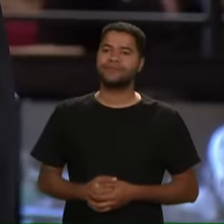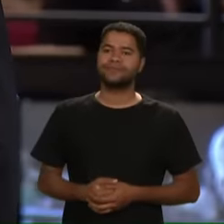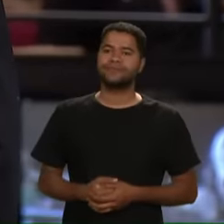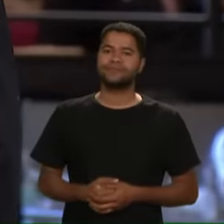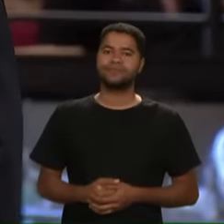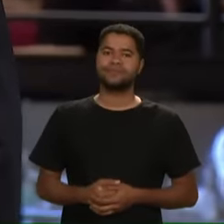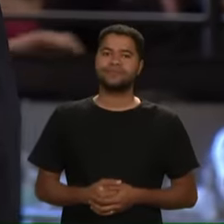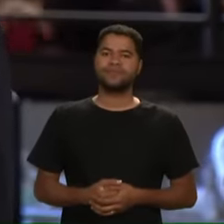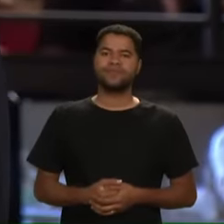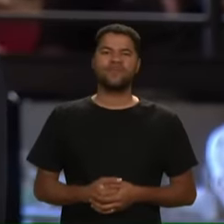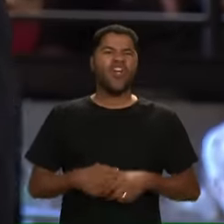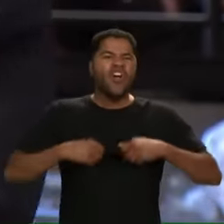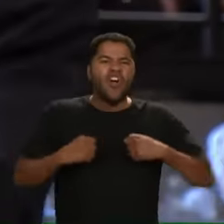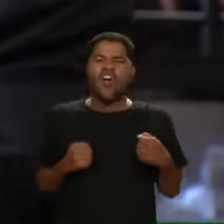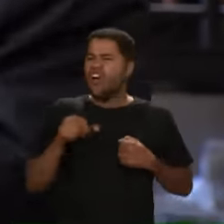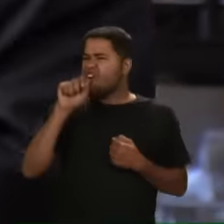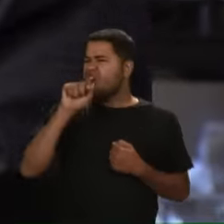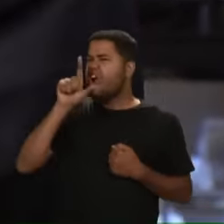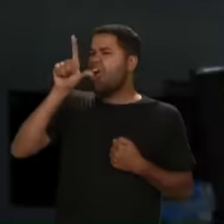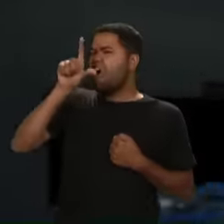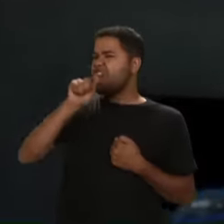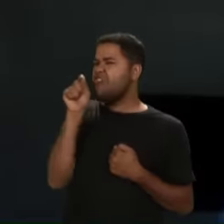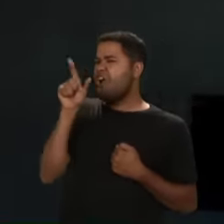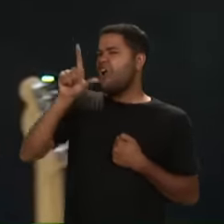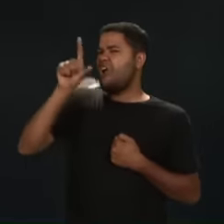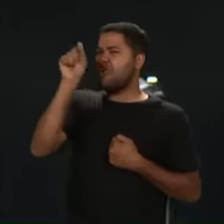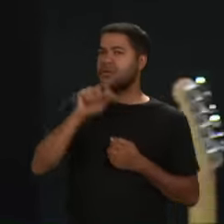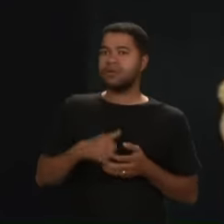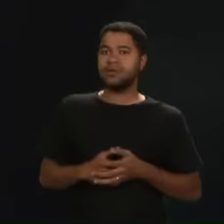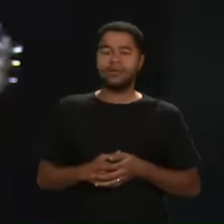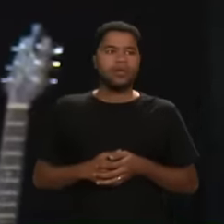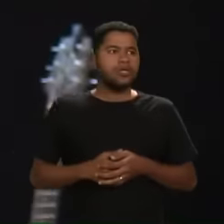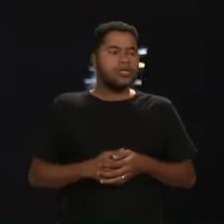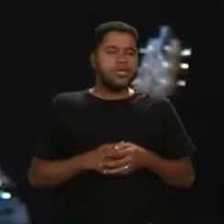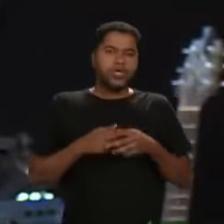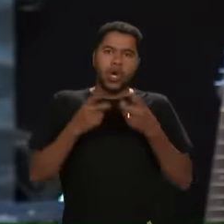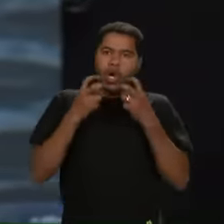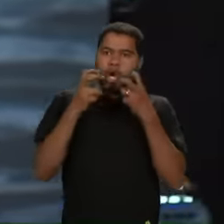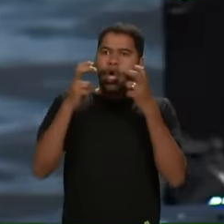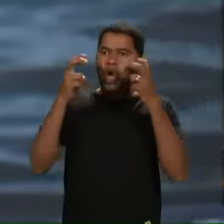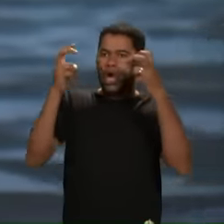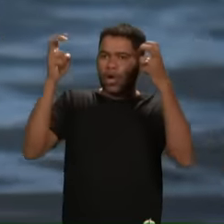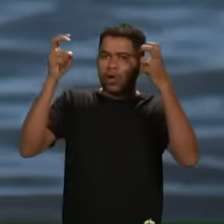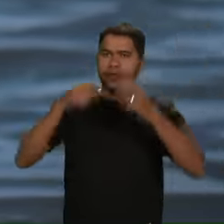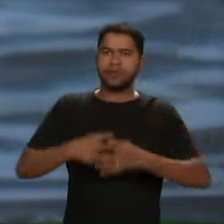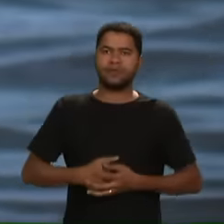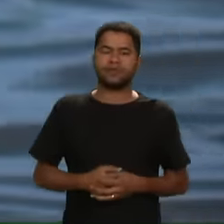E a Cocoriocó Cocoriocó Faz um escândalo Na vizinhança